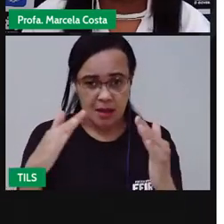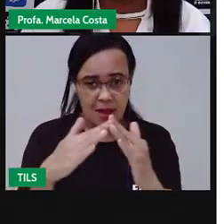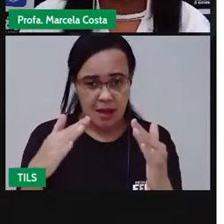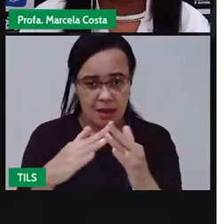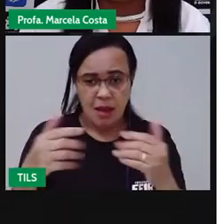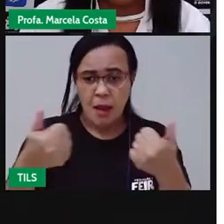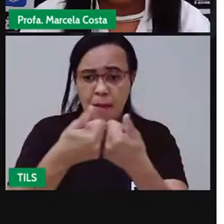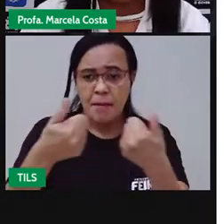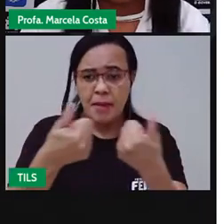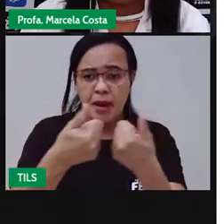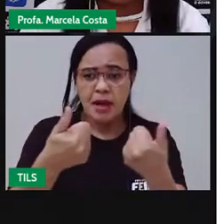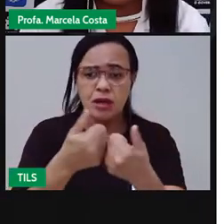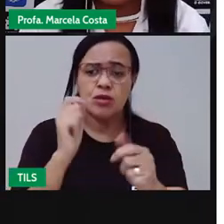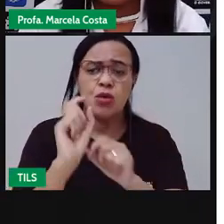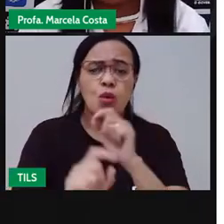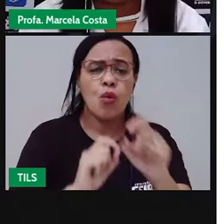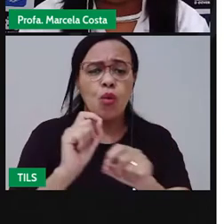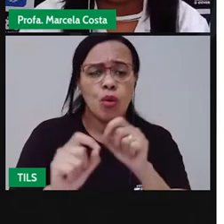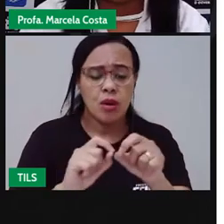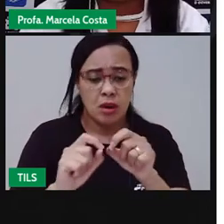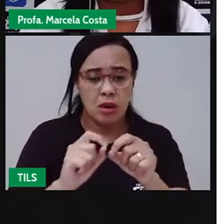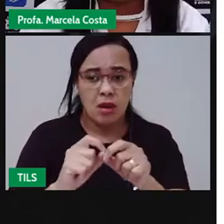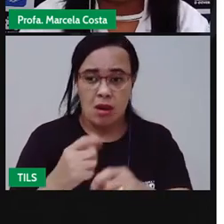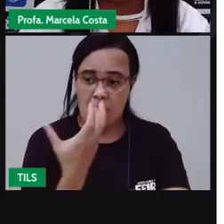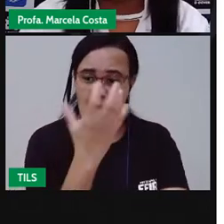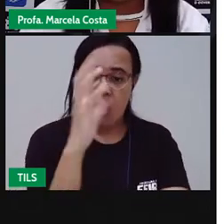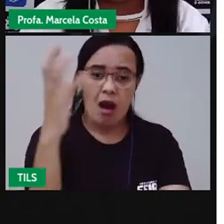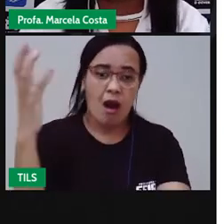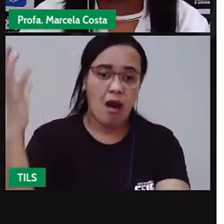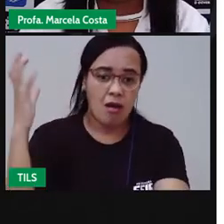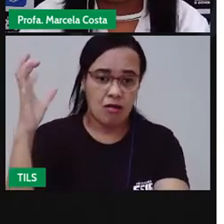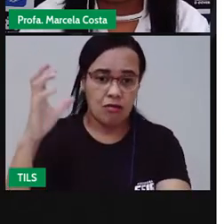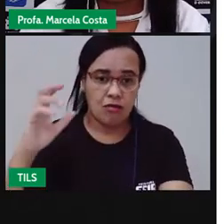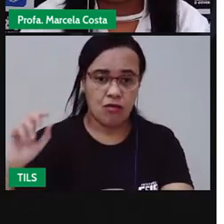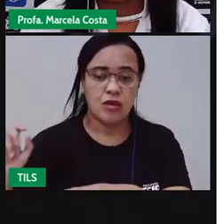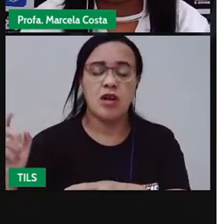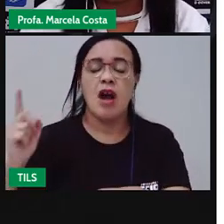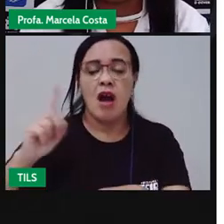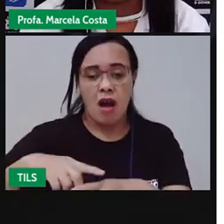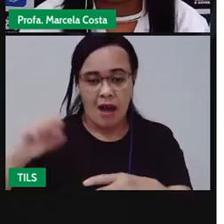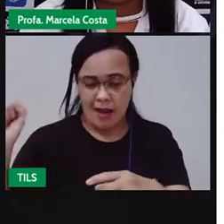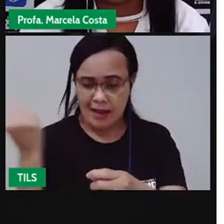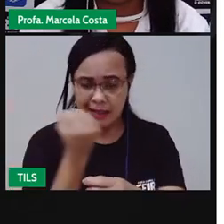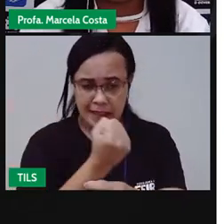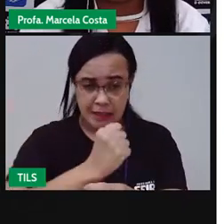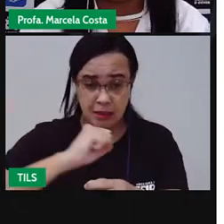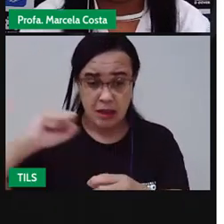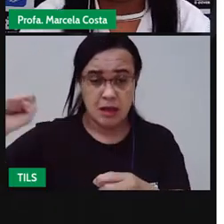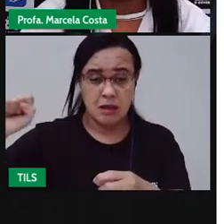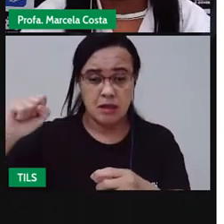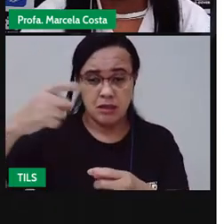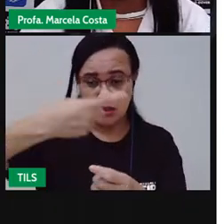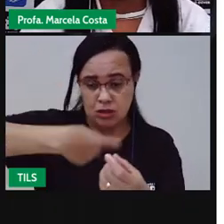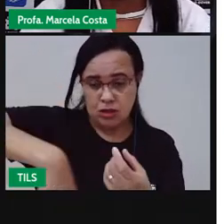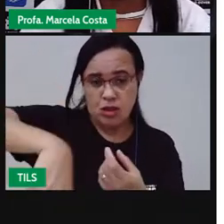perto de uma árvore grande. Tem uma árvore bem grande aqui em volta dela.